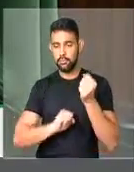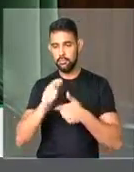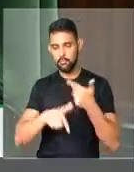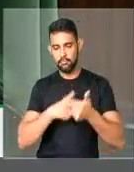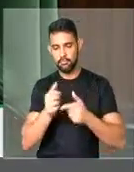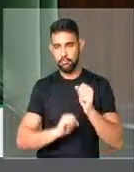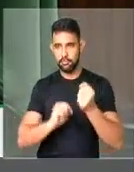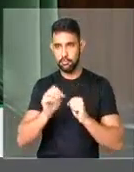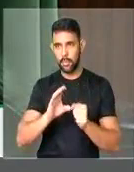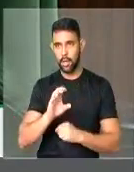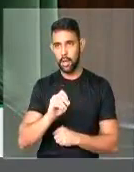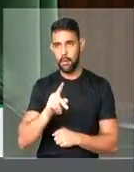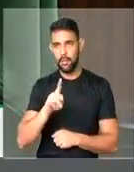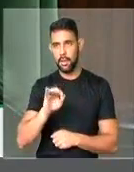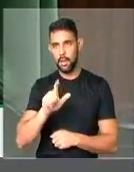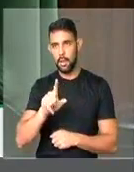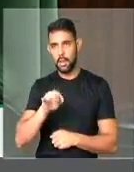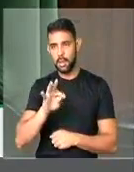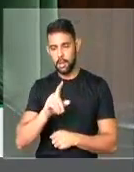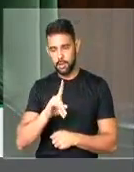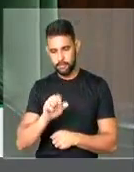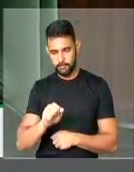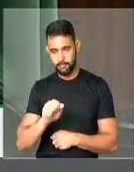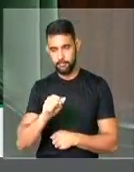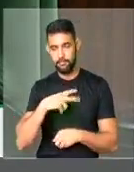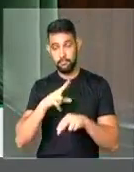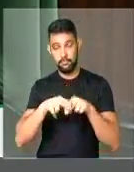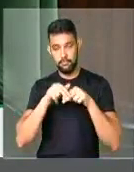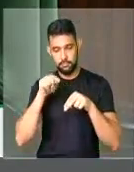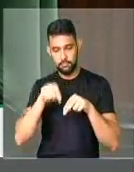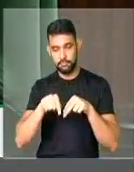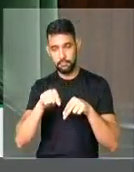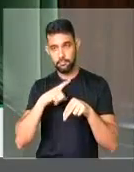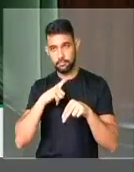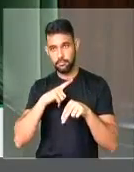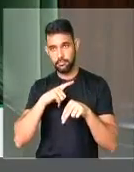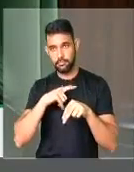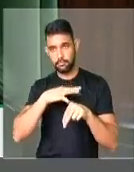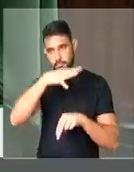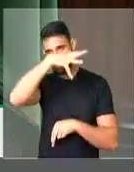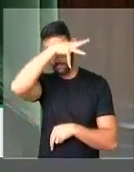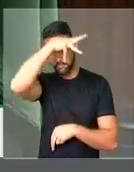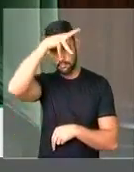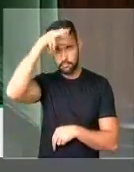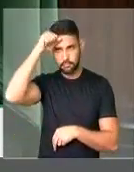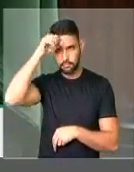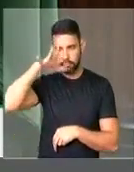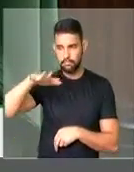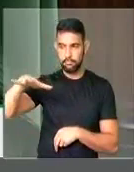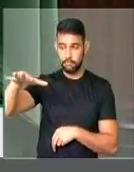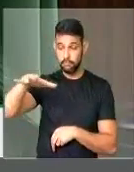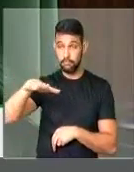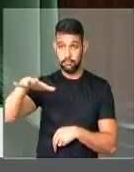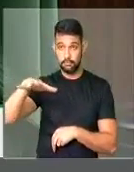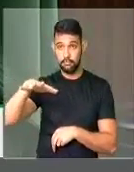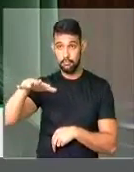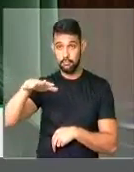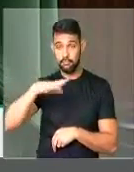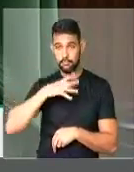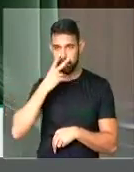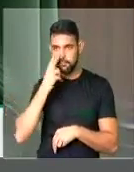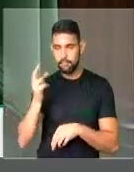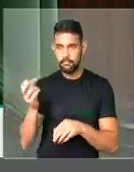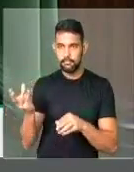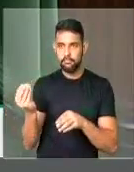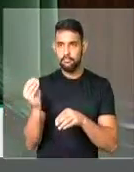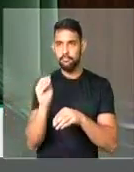capitalista. Para isso, a Amazônia se insere